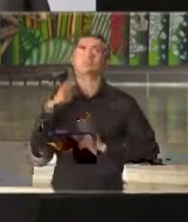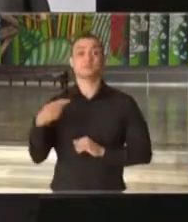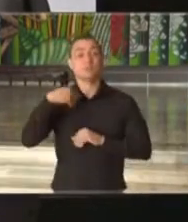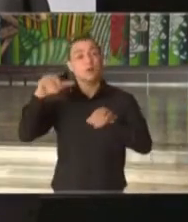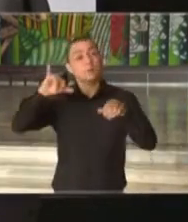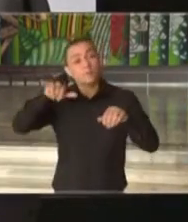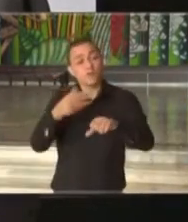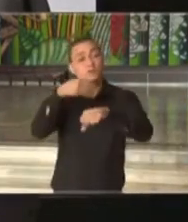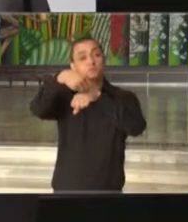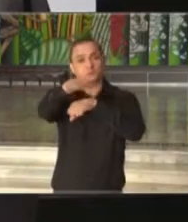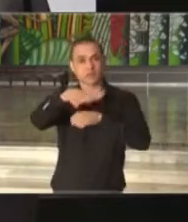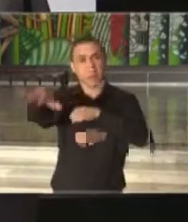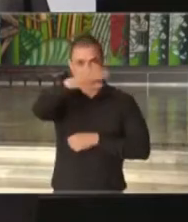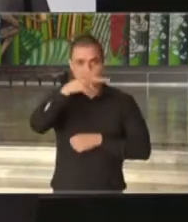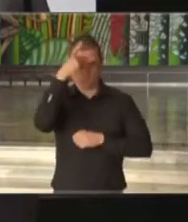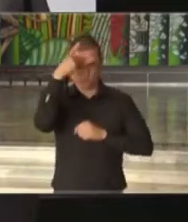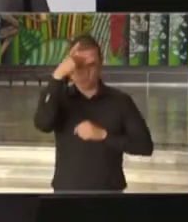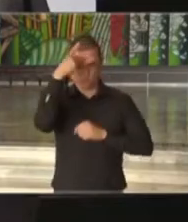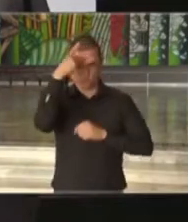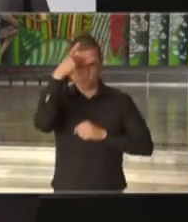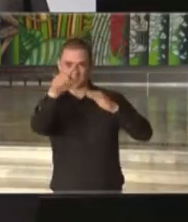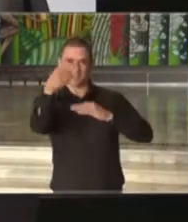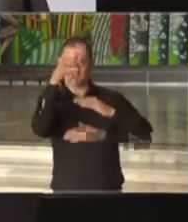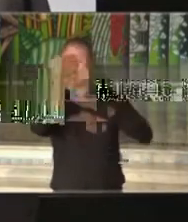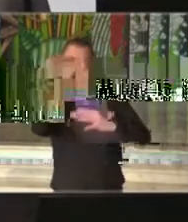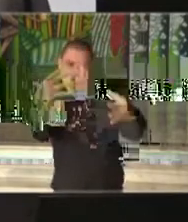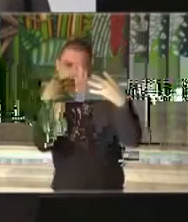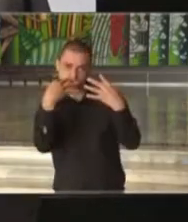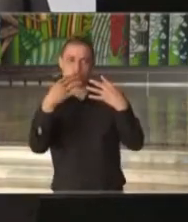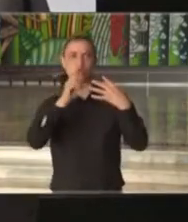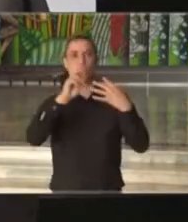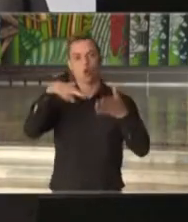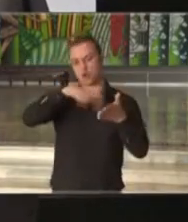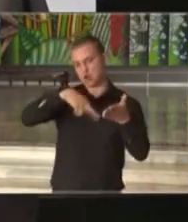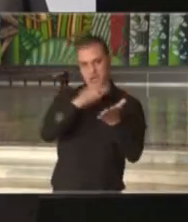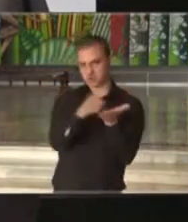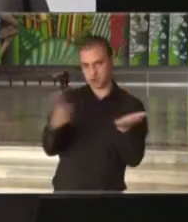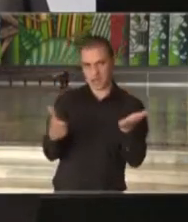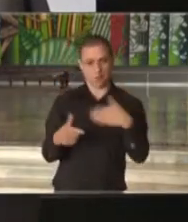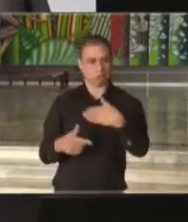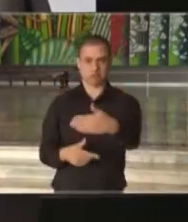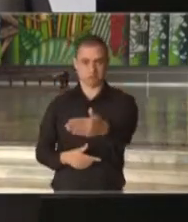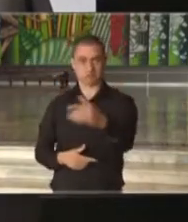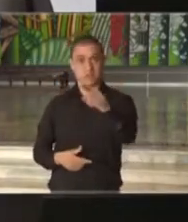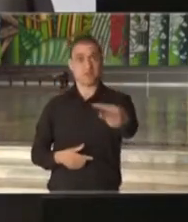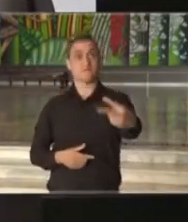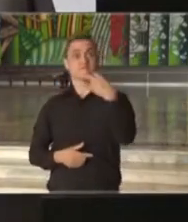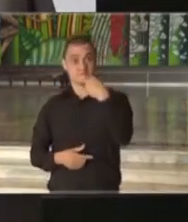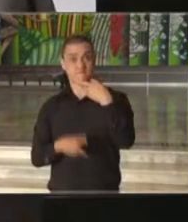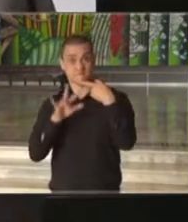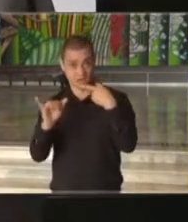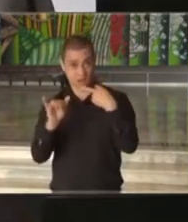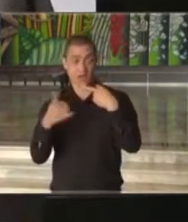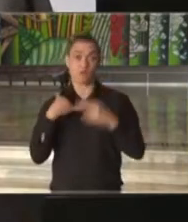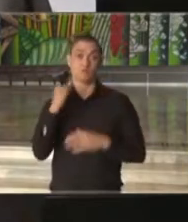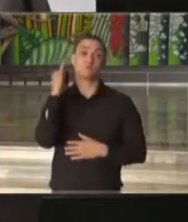recomendar às pessoas que estão nos assistindo, nos ouvindo, ou que estarão lendo e acompanhando ao longo do dia essa coletiva de imprensa,